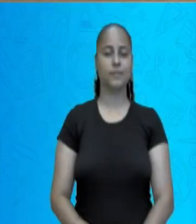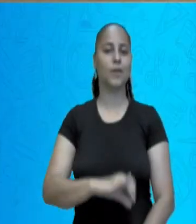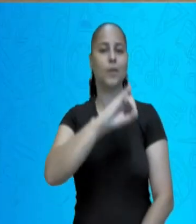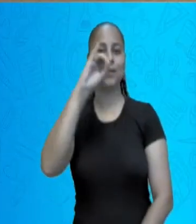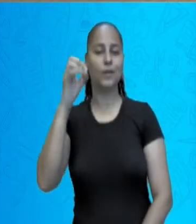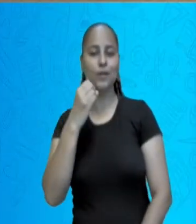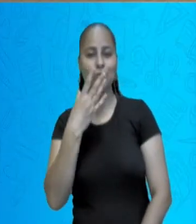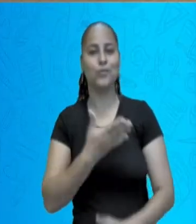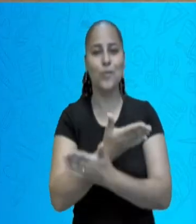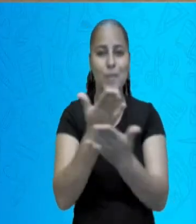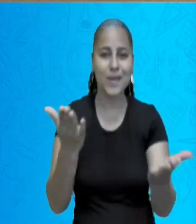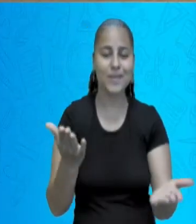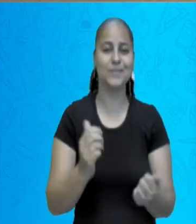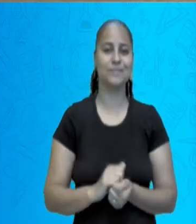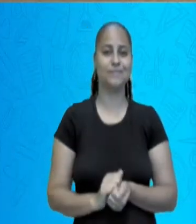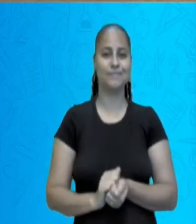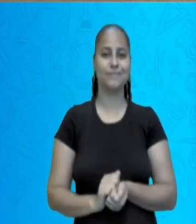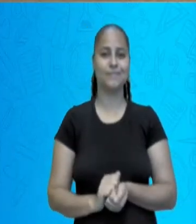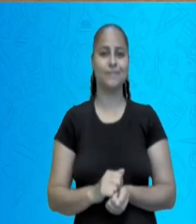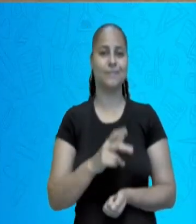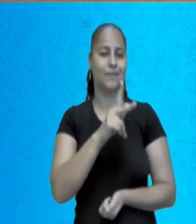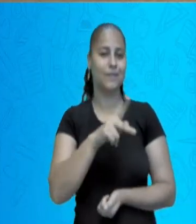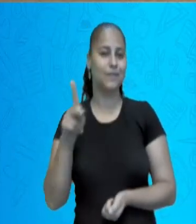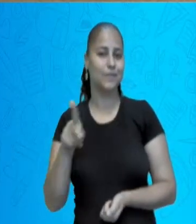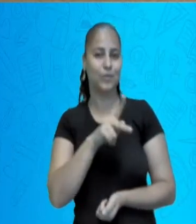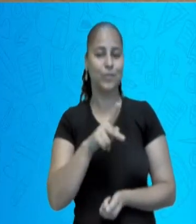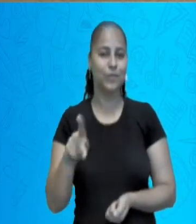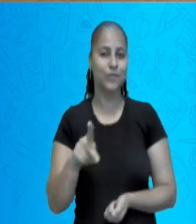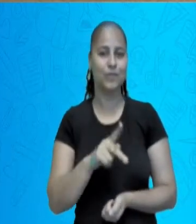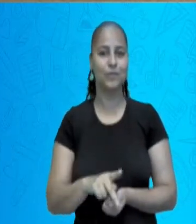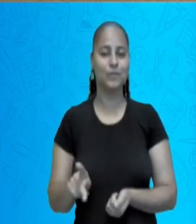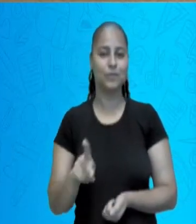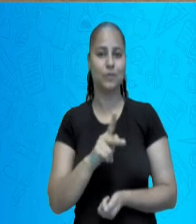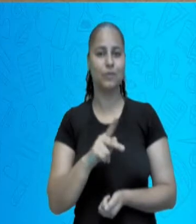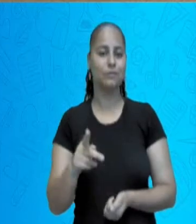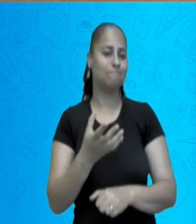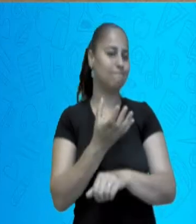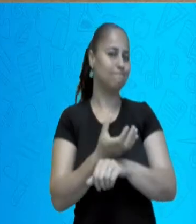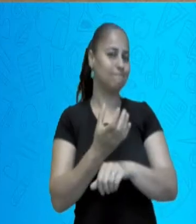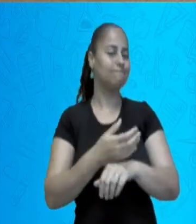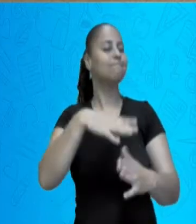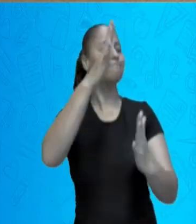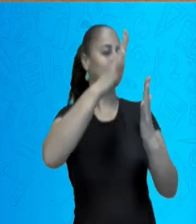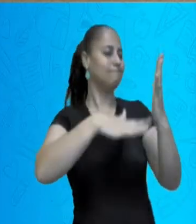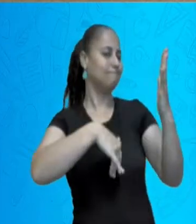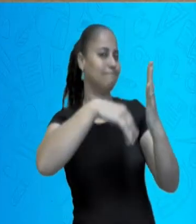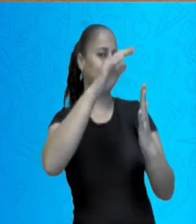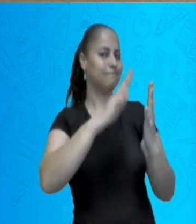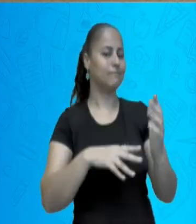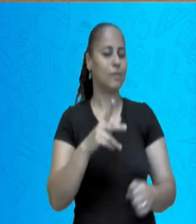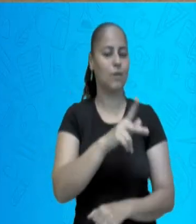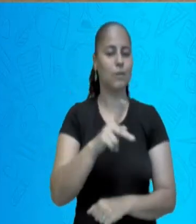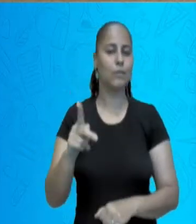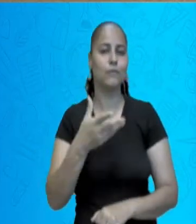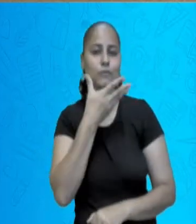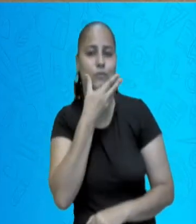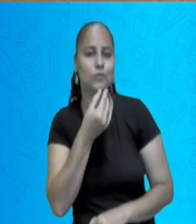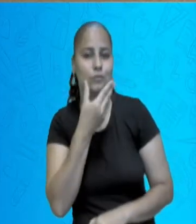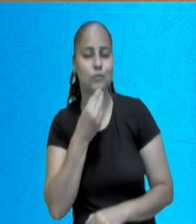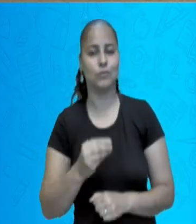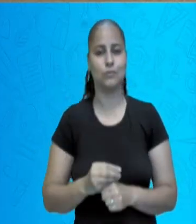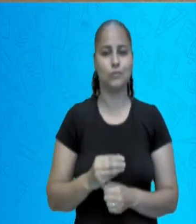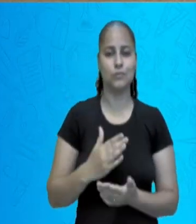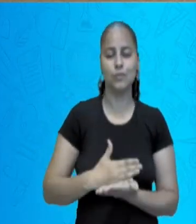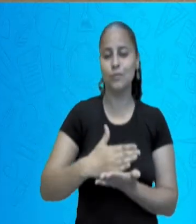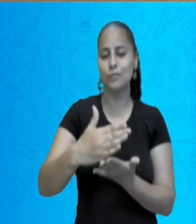Olá, tudo bem? Seja bem-vindo à nossa aula do componente curricular Arte. Eu sou o professor Antônio e